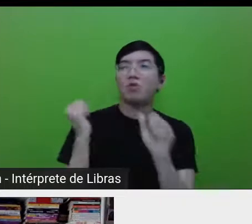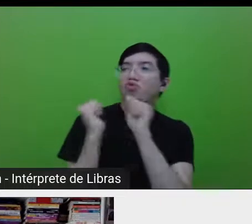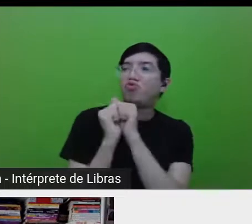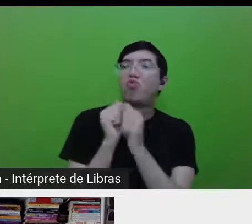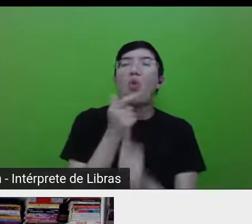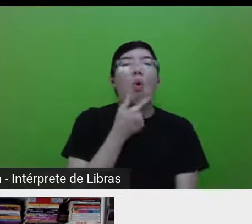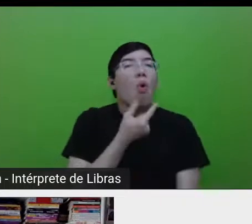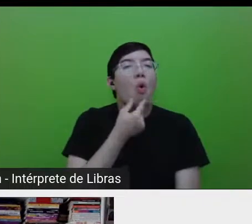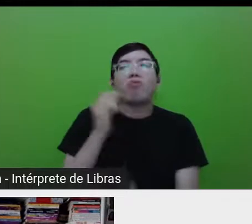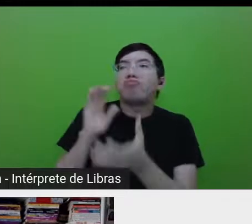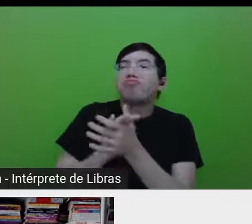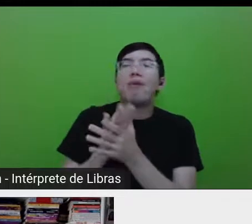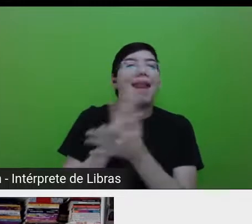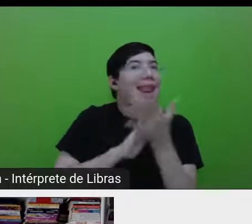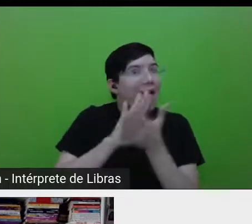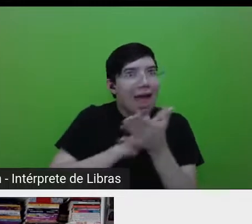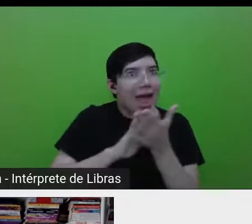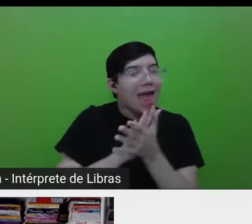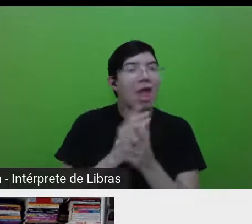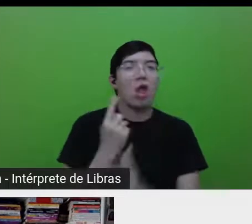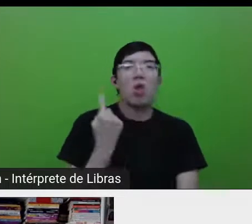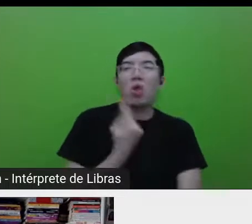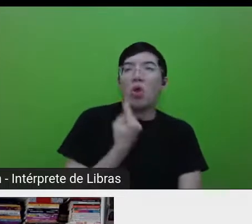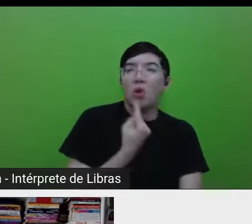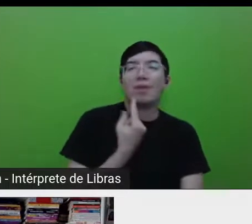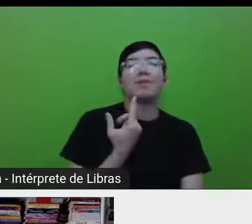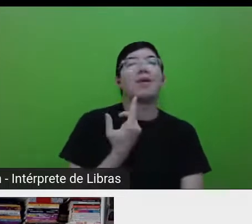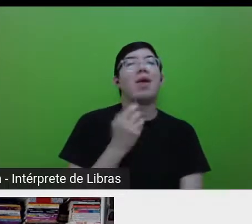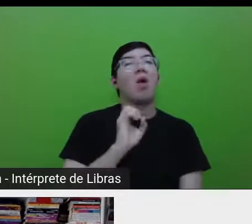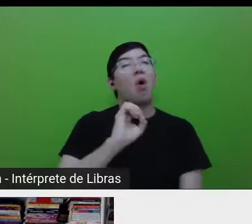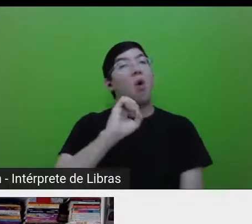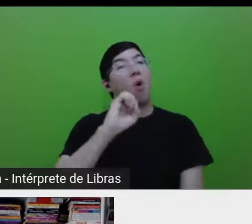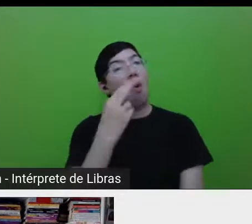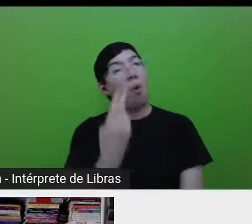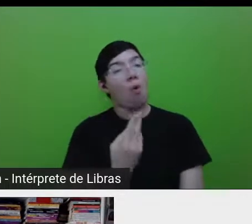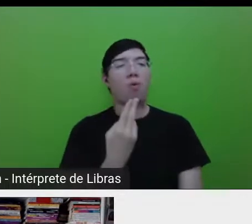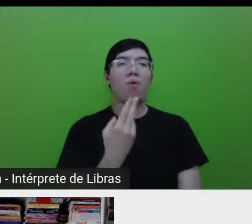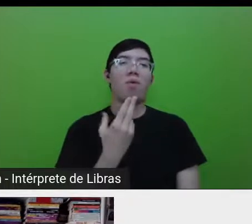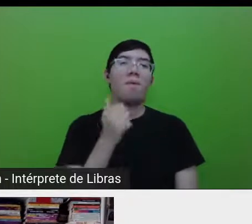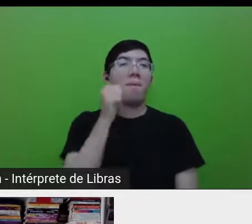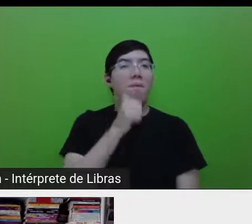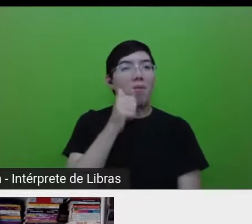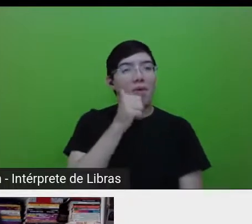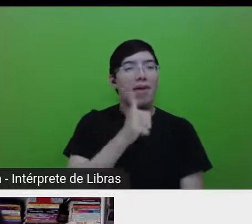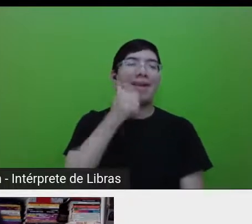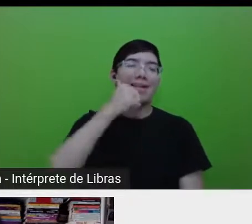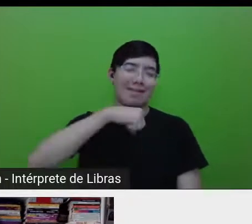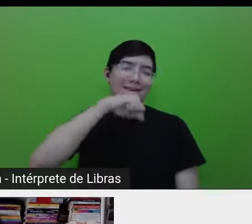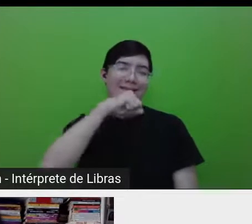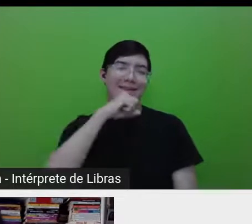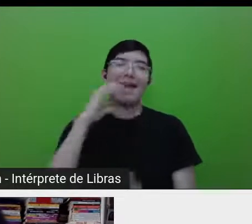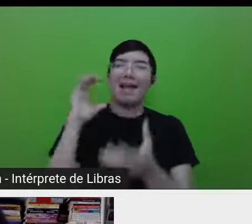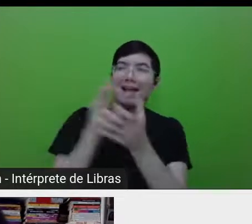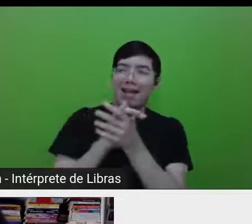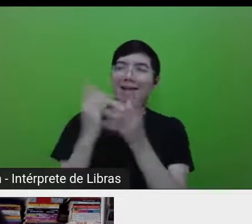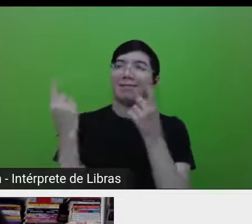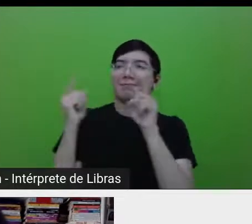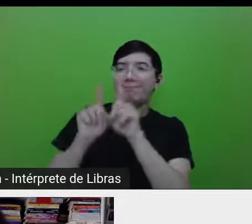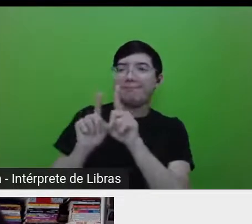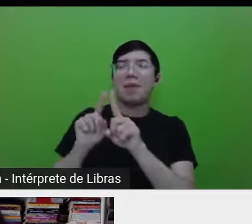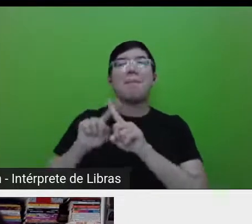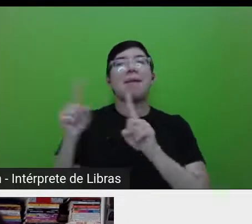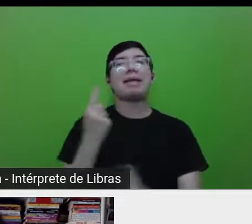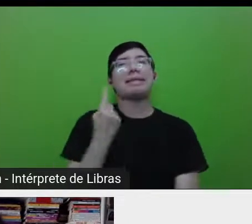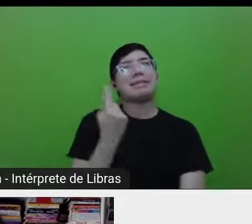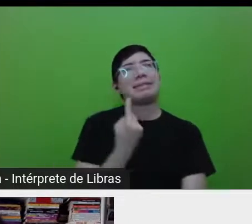solo que também estão casadas, mas que na prática são mães solo. Eu acho que essa população aí é bem grande, viu?